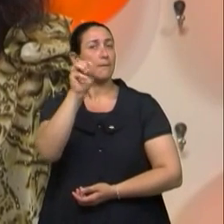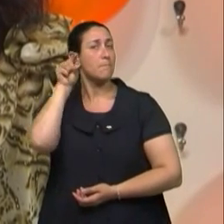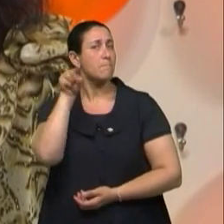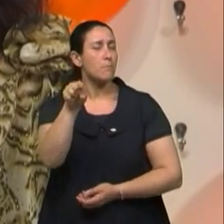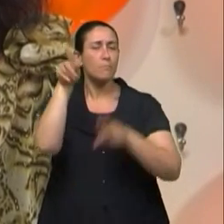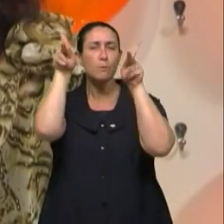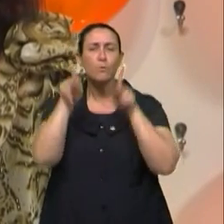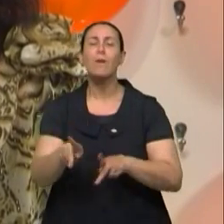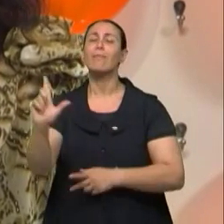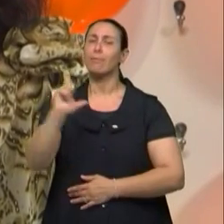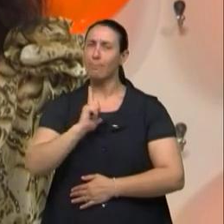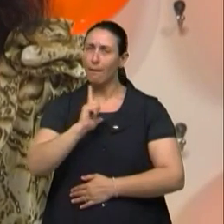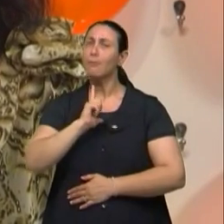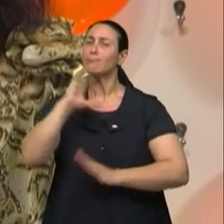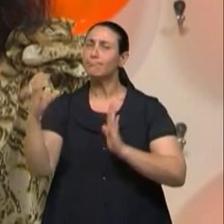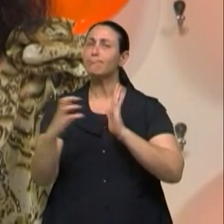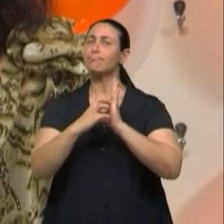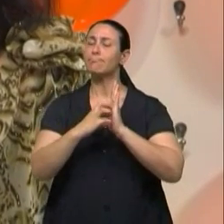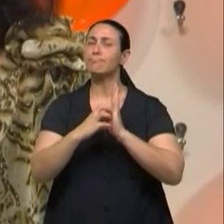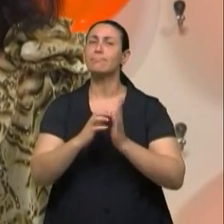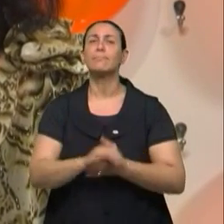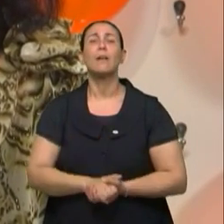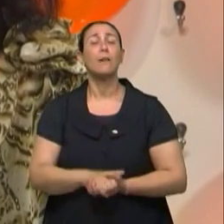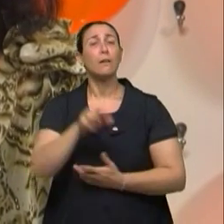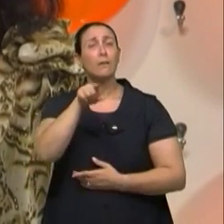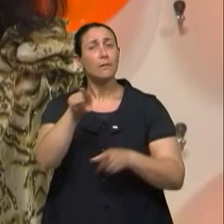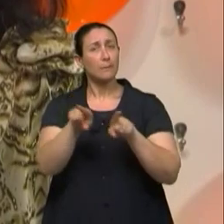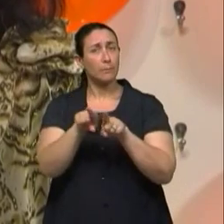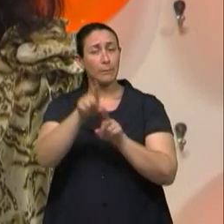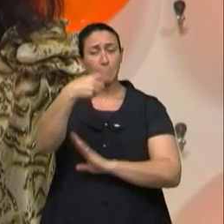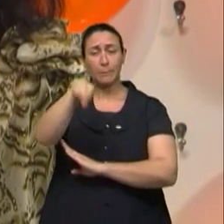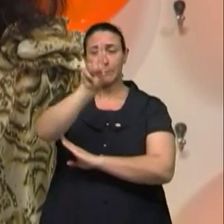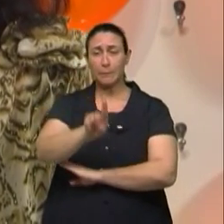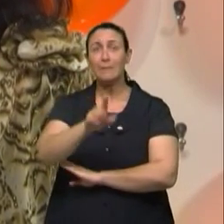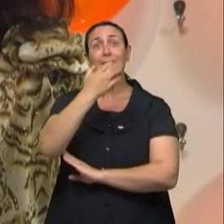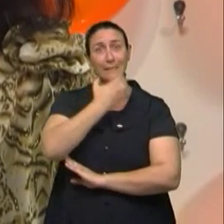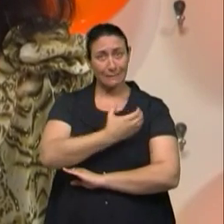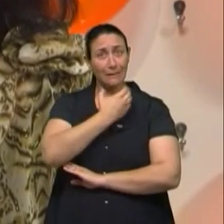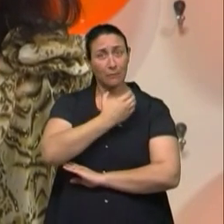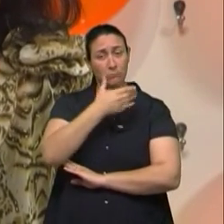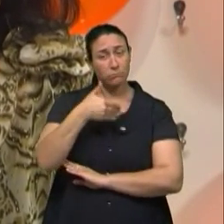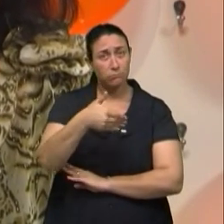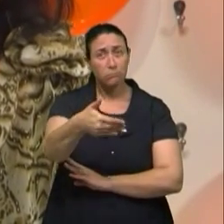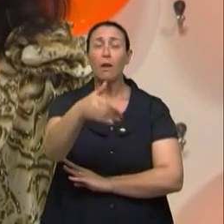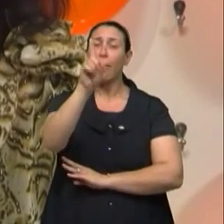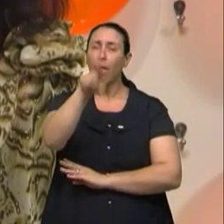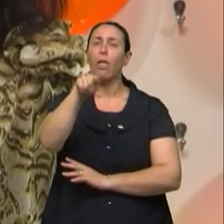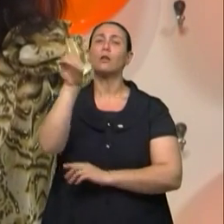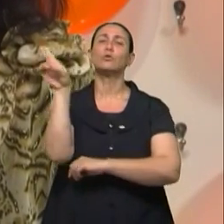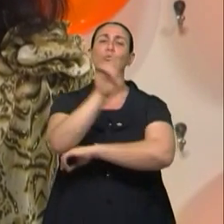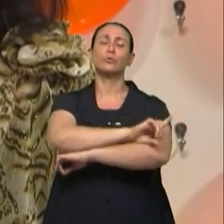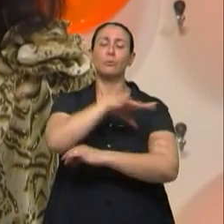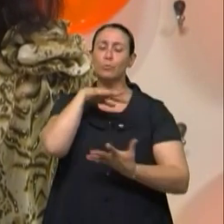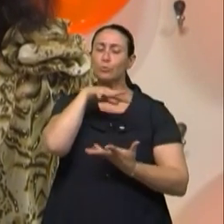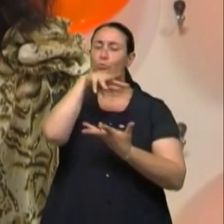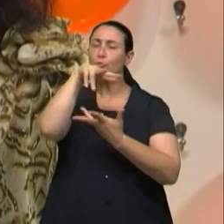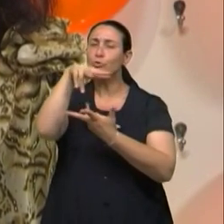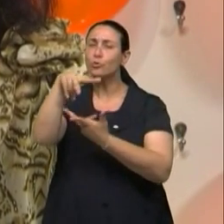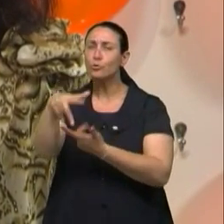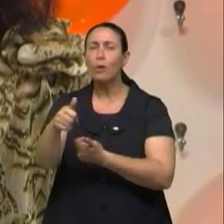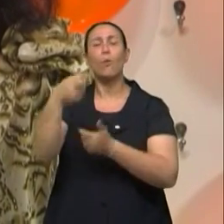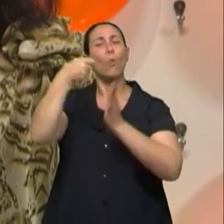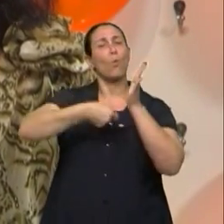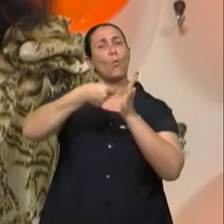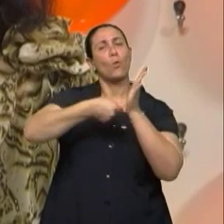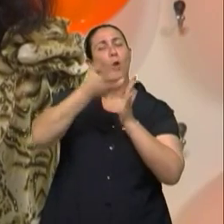mil pessoas convivem com a doença. No dia 1º de dezembro, é o dia mundial de luta contra a